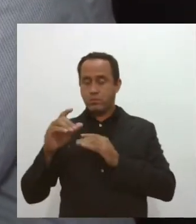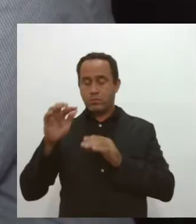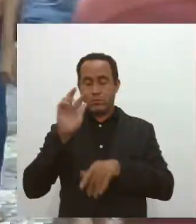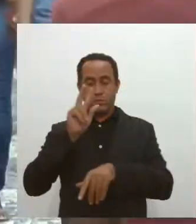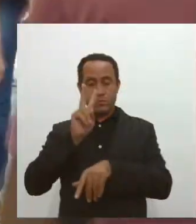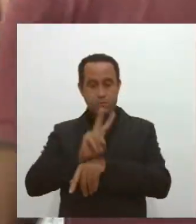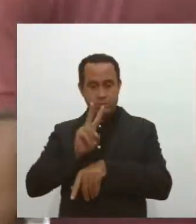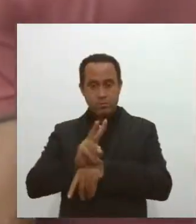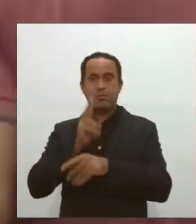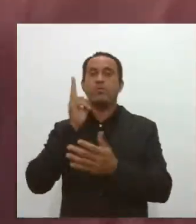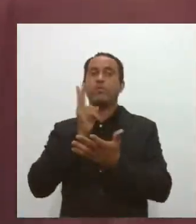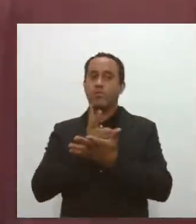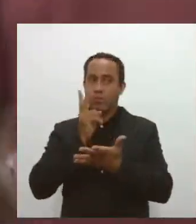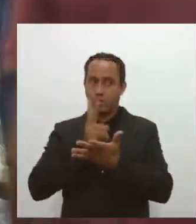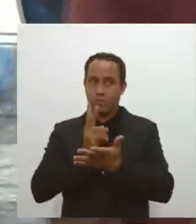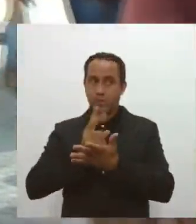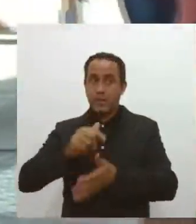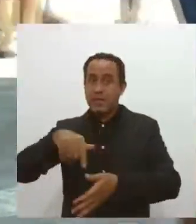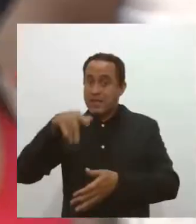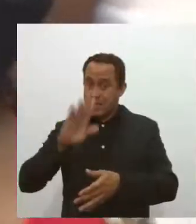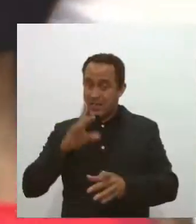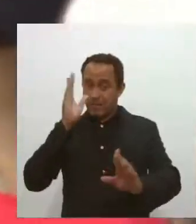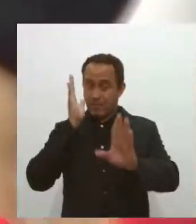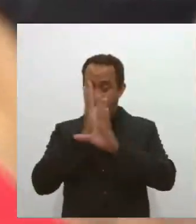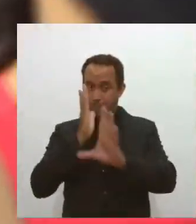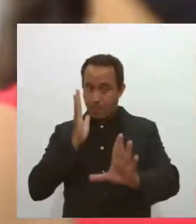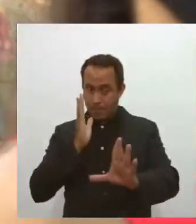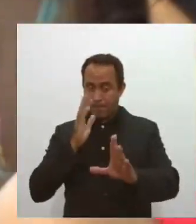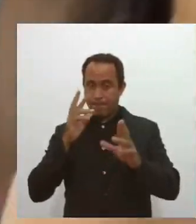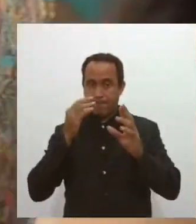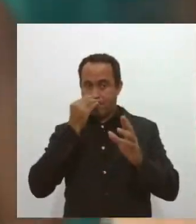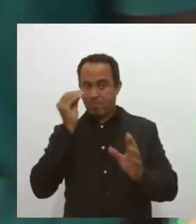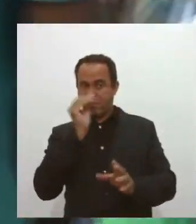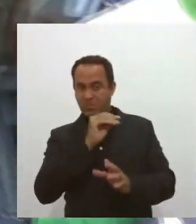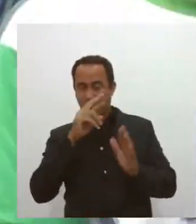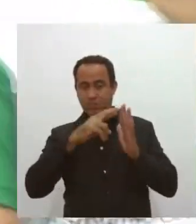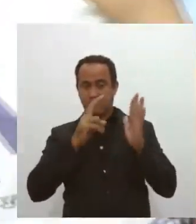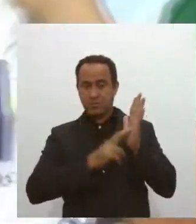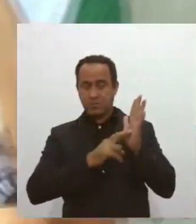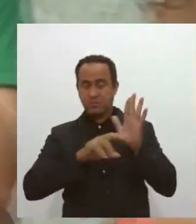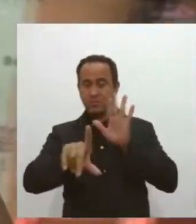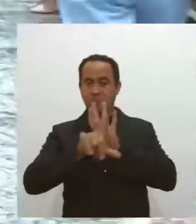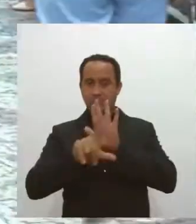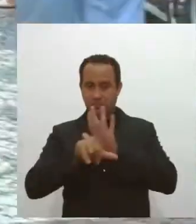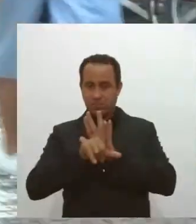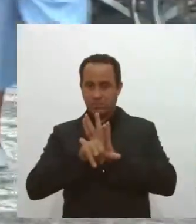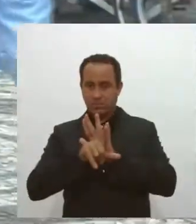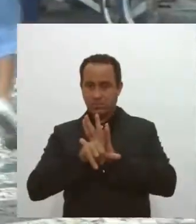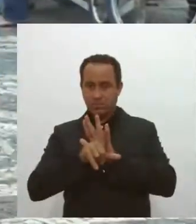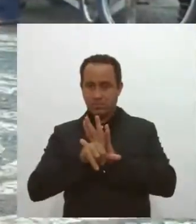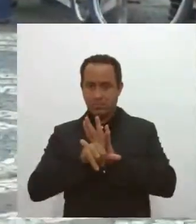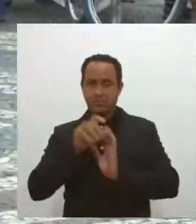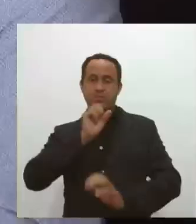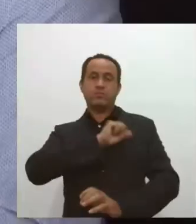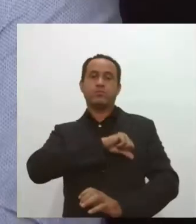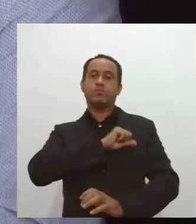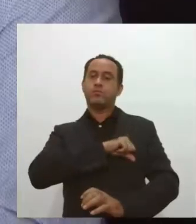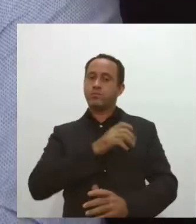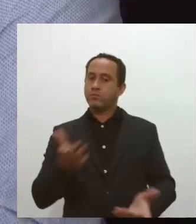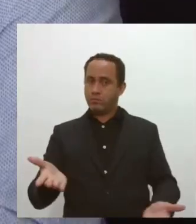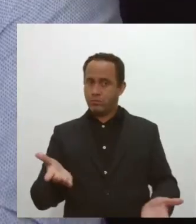continuar e quem for flagrado desrespeitando as determinações do decreto será punido.